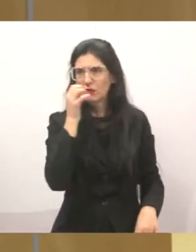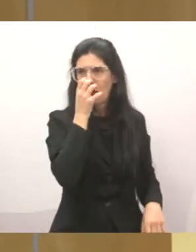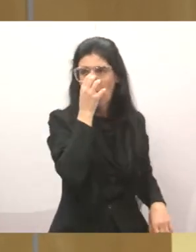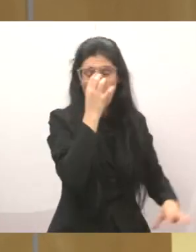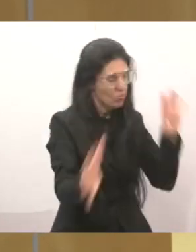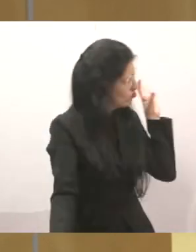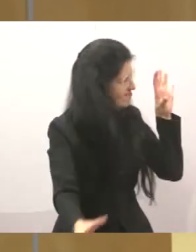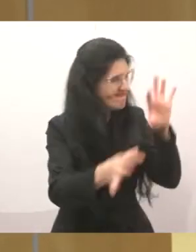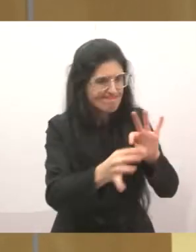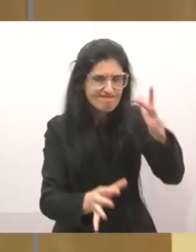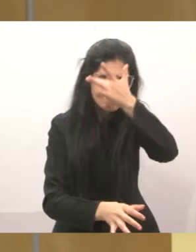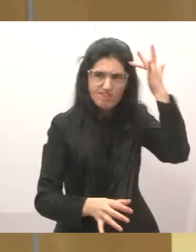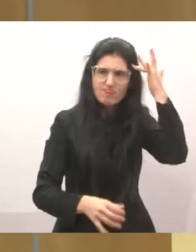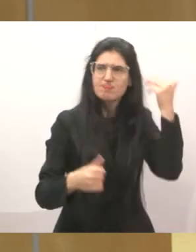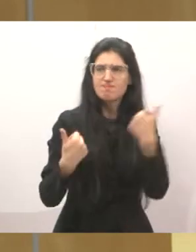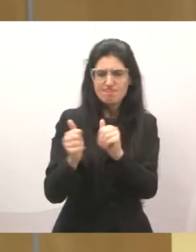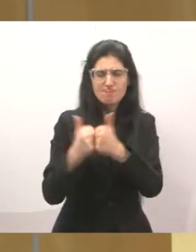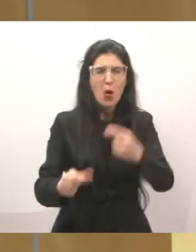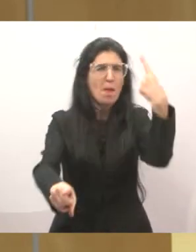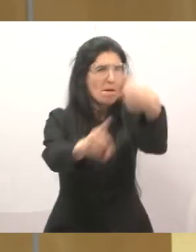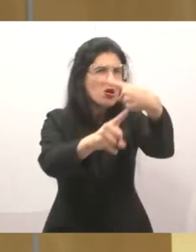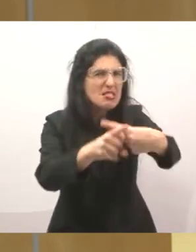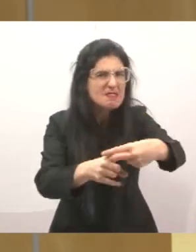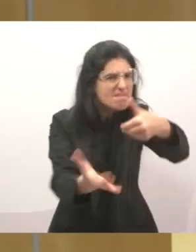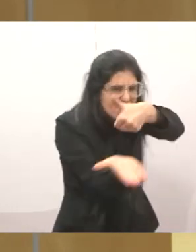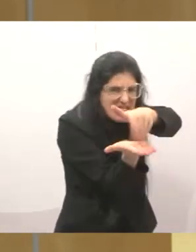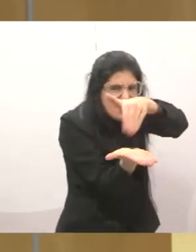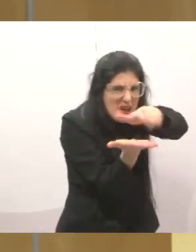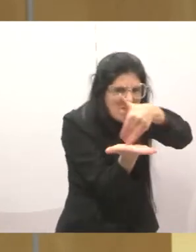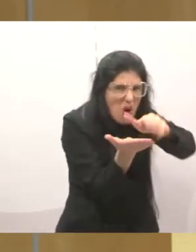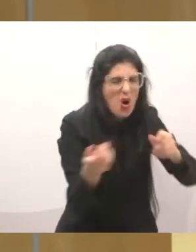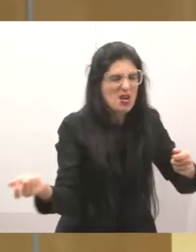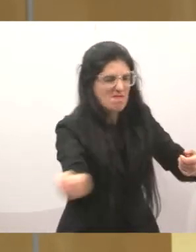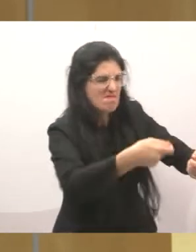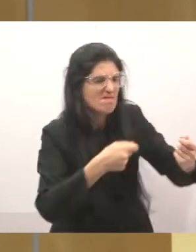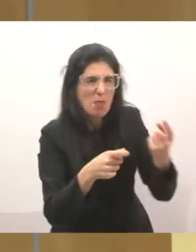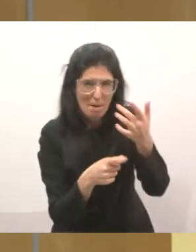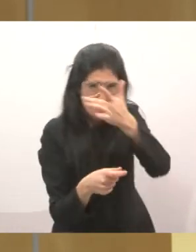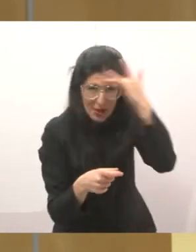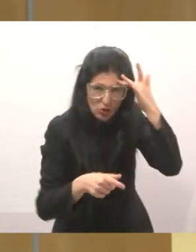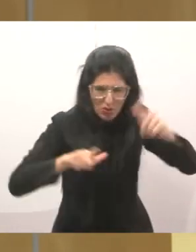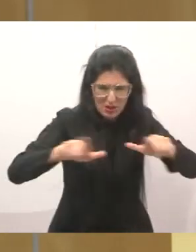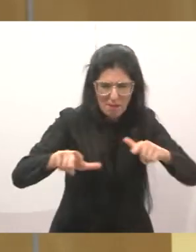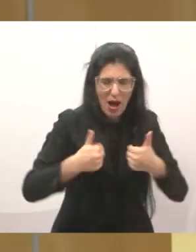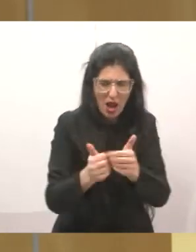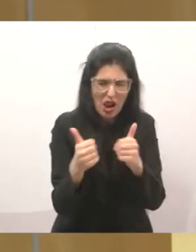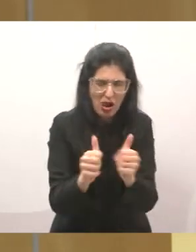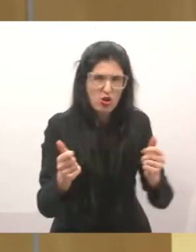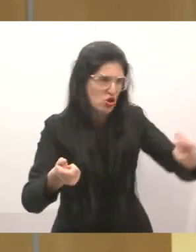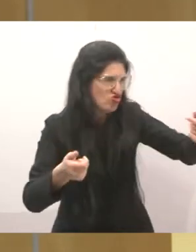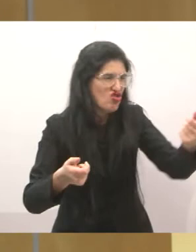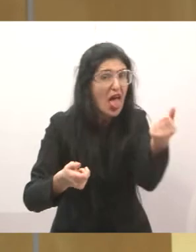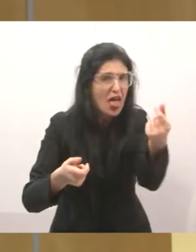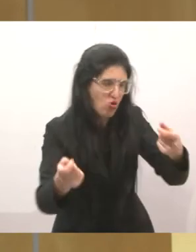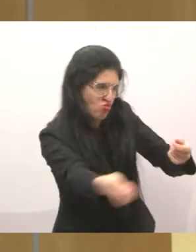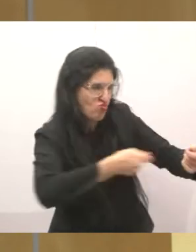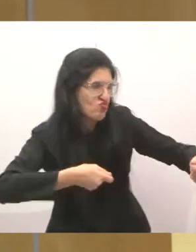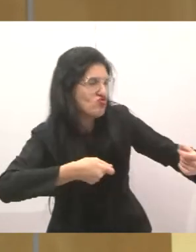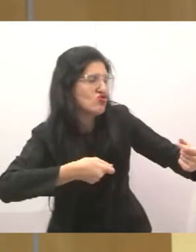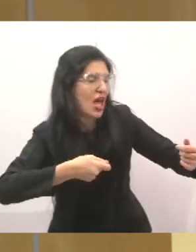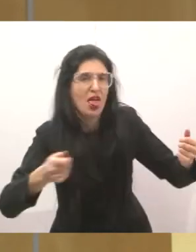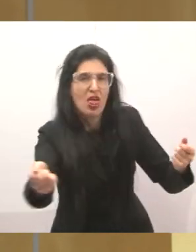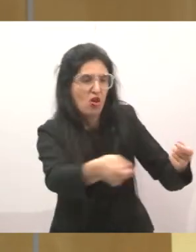do transporte, porque se tirar os cobradores, vai ficar ruim para os passageiros, vai ficar ruim para as pessoas que utiliza, e nós vamos fazer esse desafio.